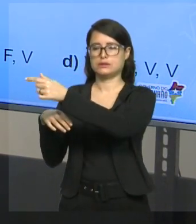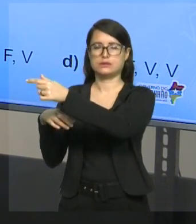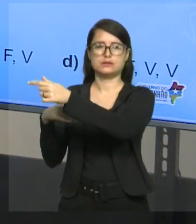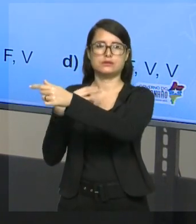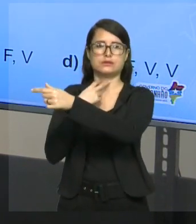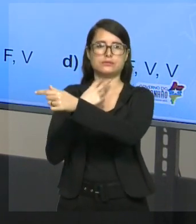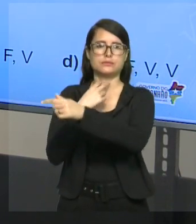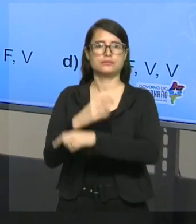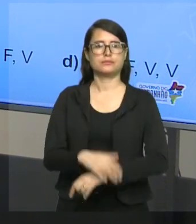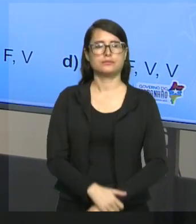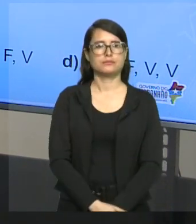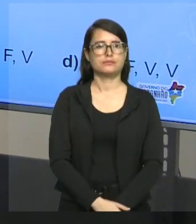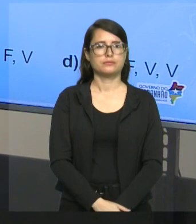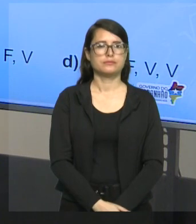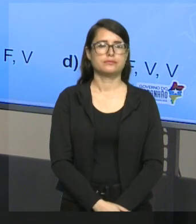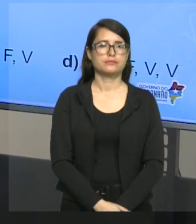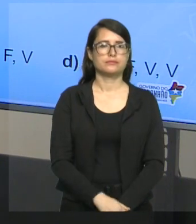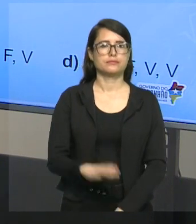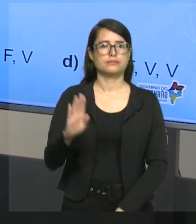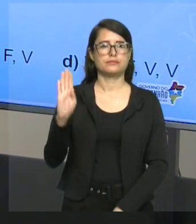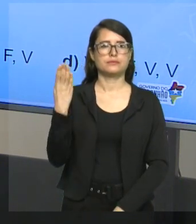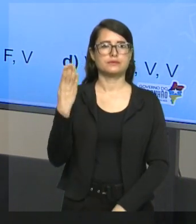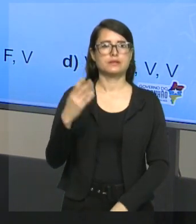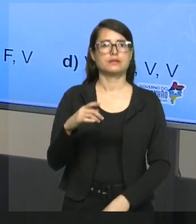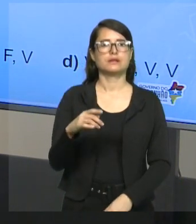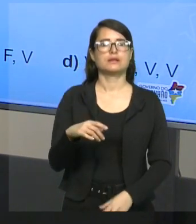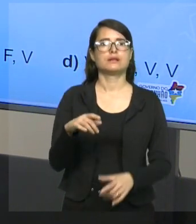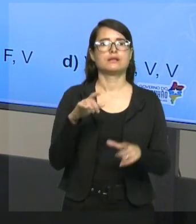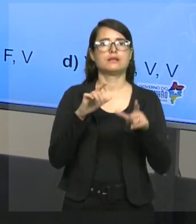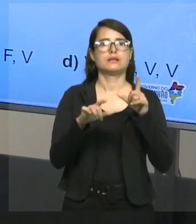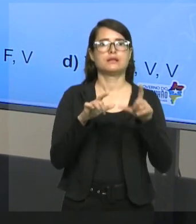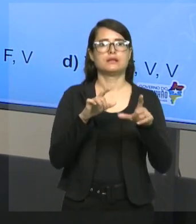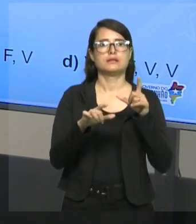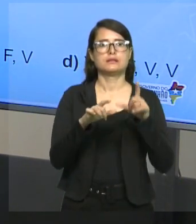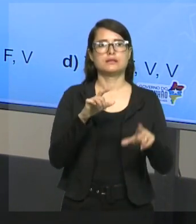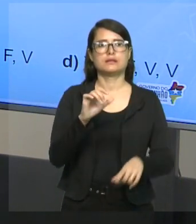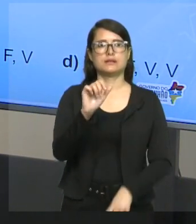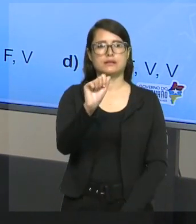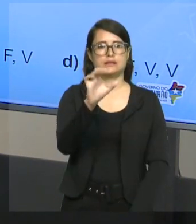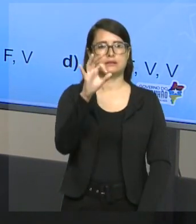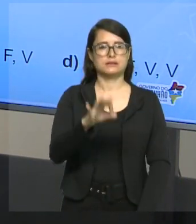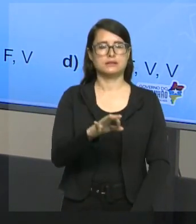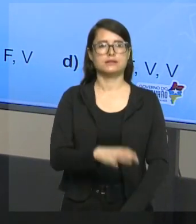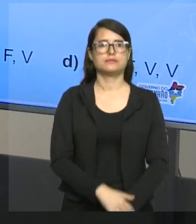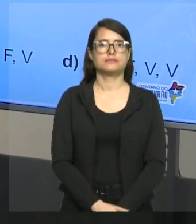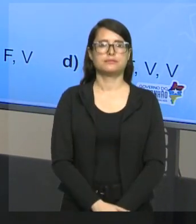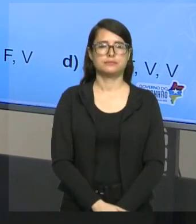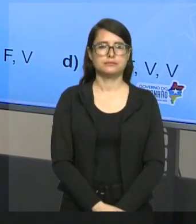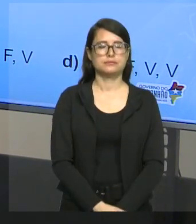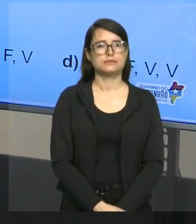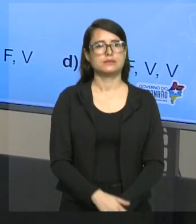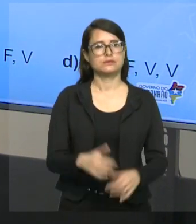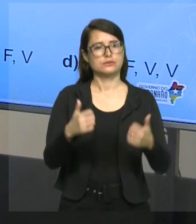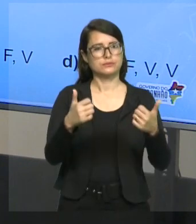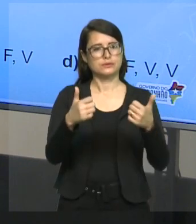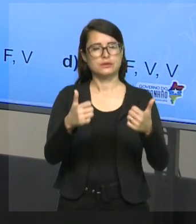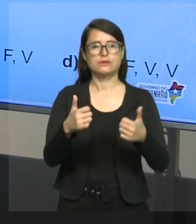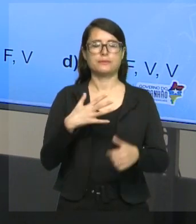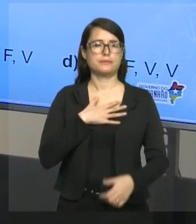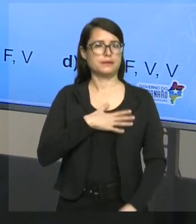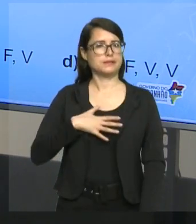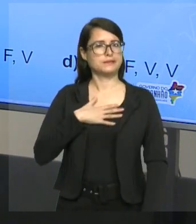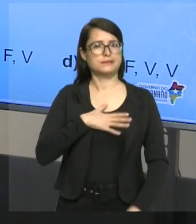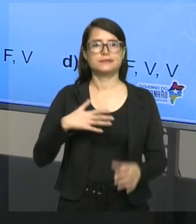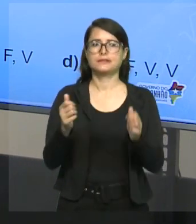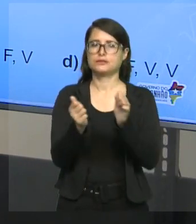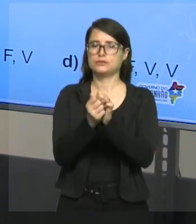Então, é falso. A opção correta é a letra A. Falso, verdadeiro, verdadeiro, falso, falso. Então, turma, valeu. Foi um prazer estar com